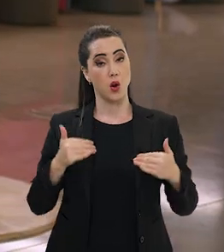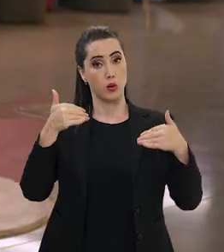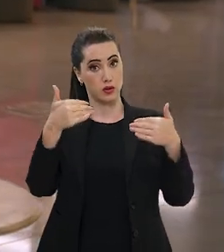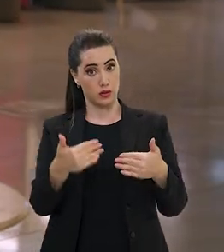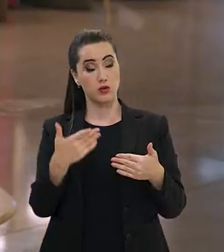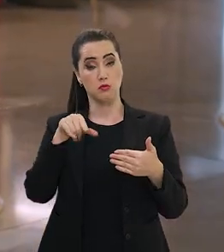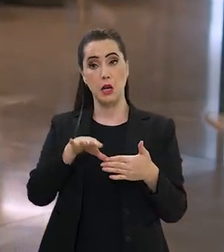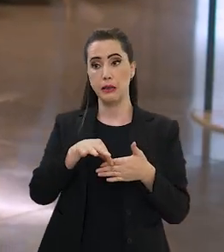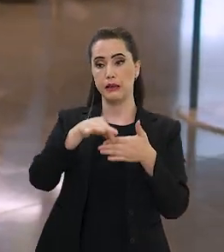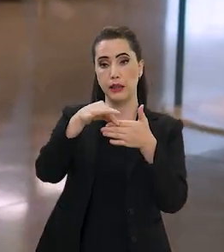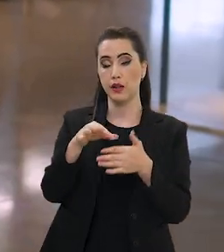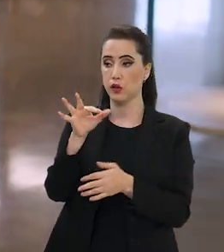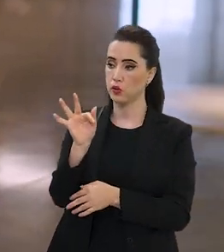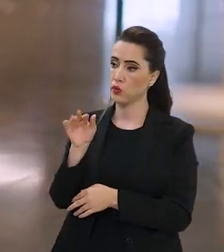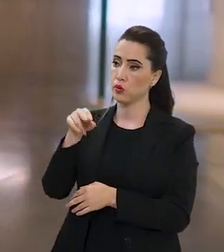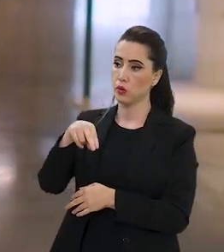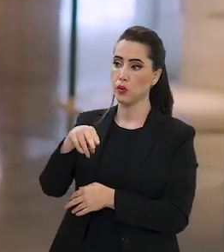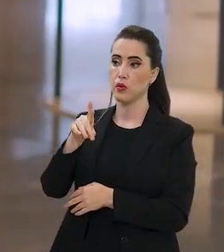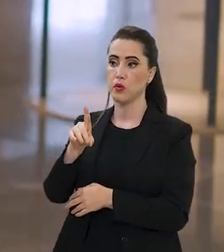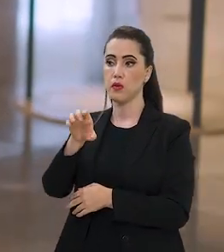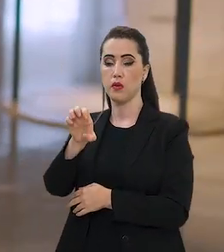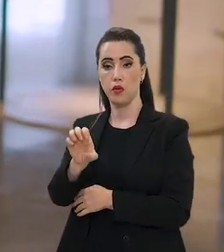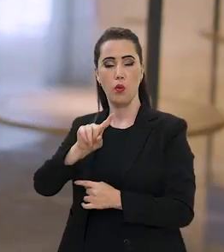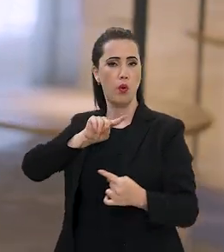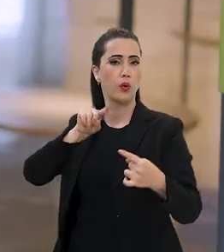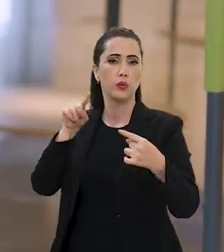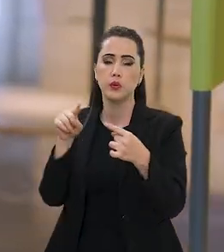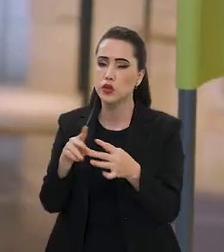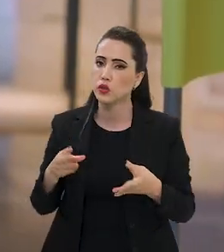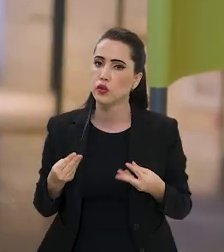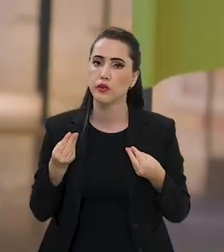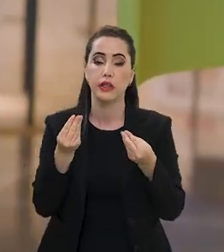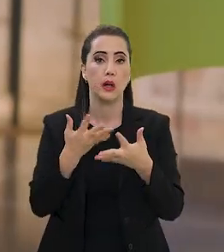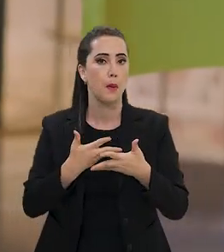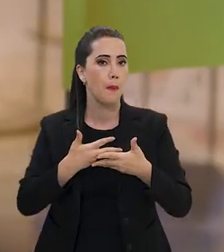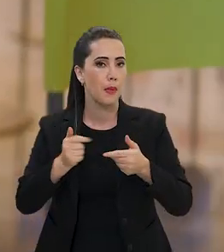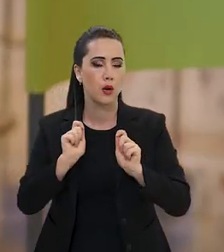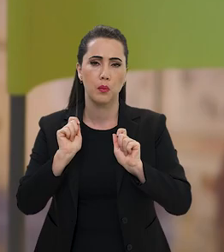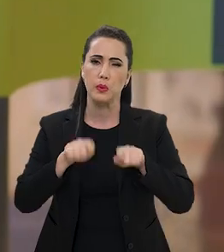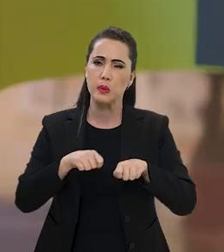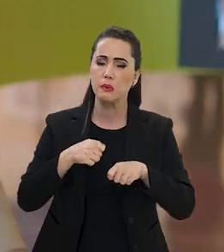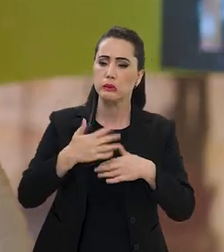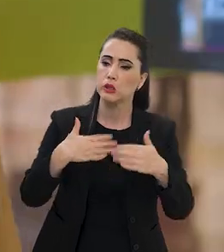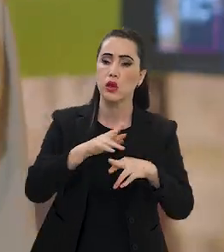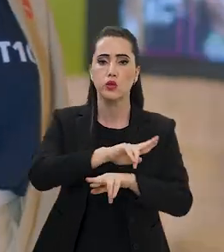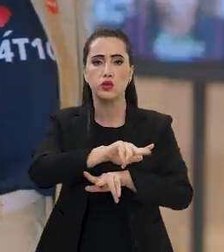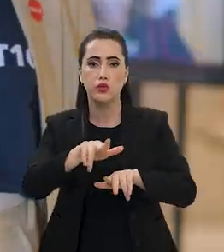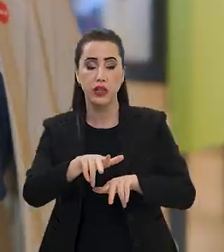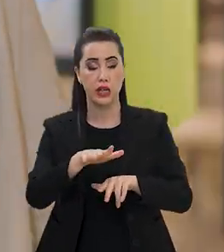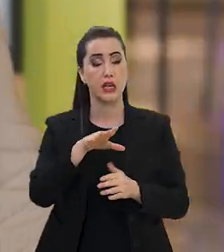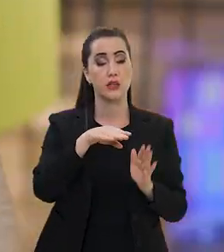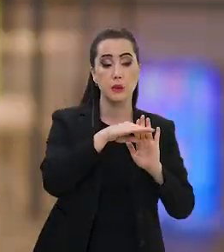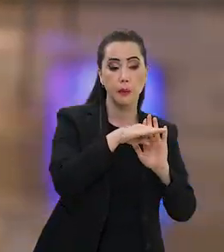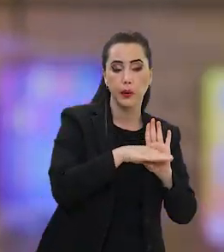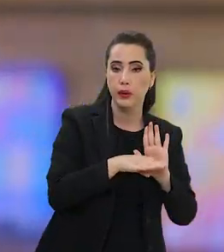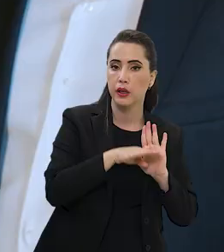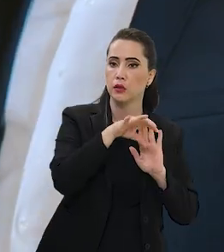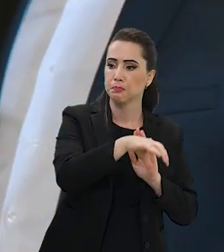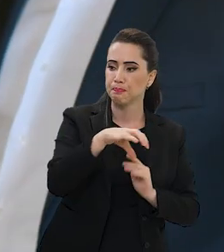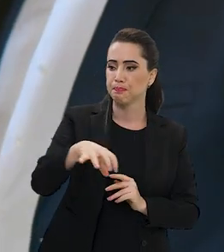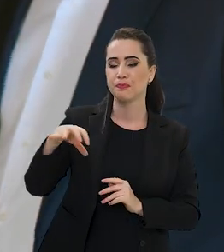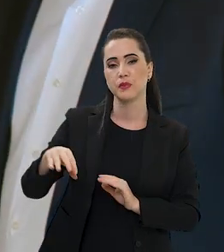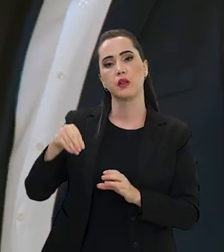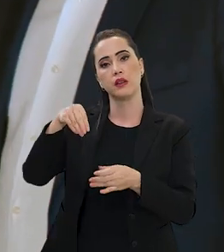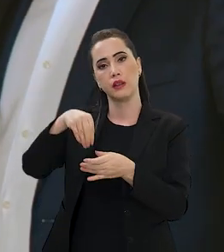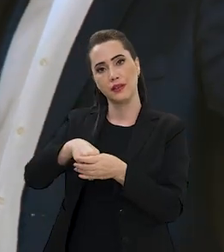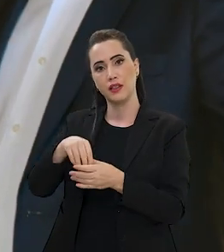à frente do Fundo Nacional de Desenvolvimento da Educação, tem como meta garantir o melhor funcionamento dos diferentes programas que